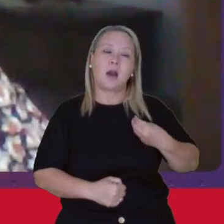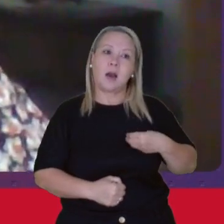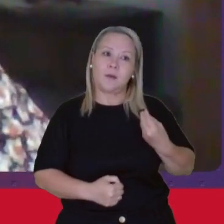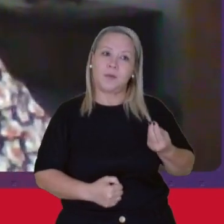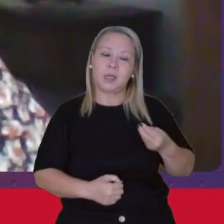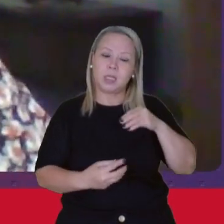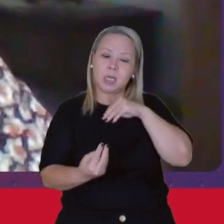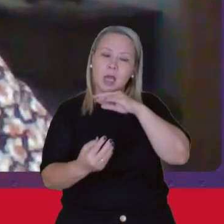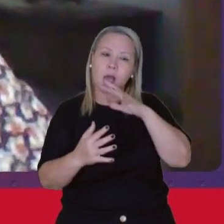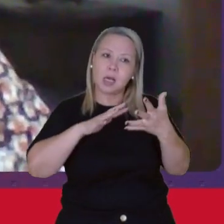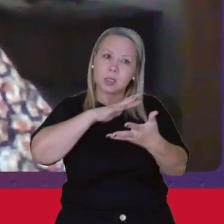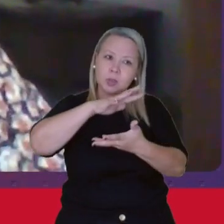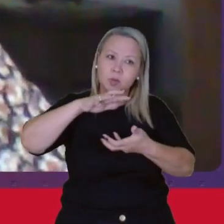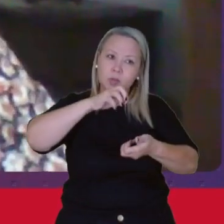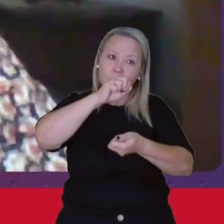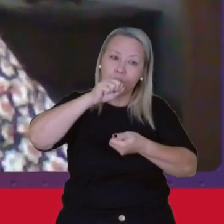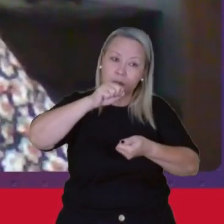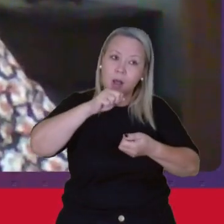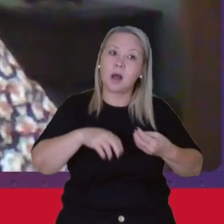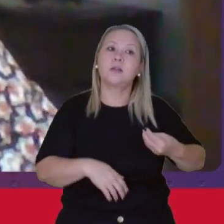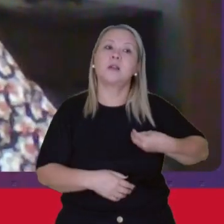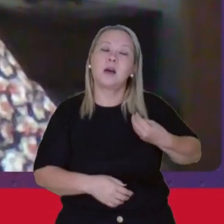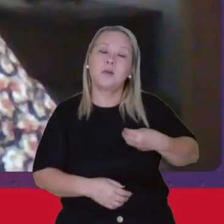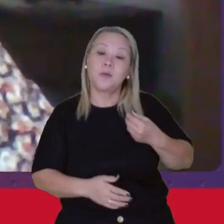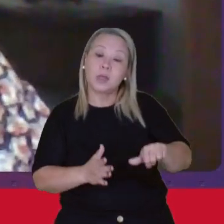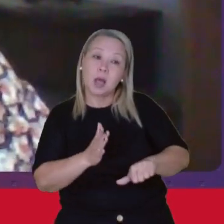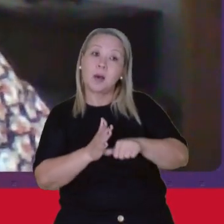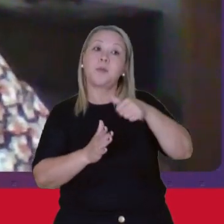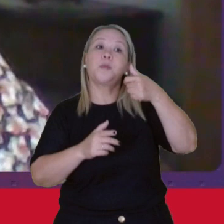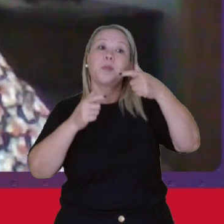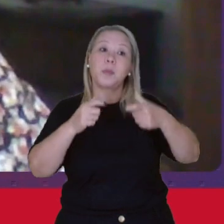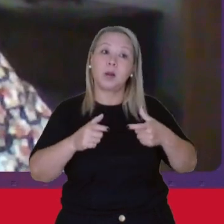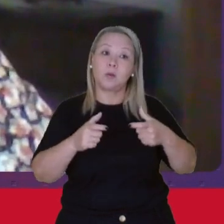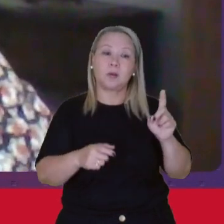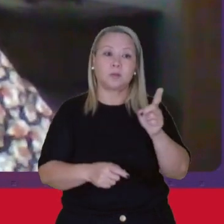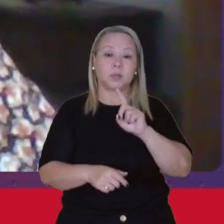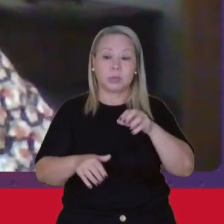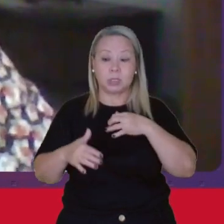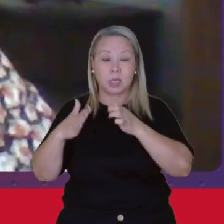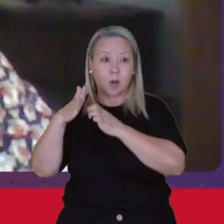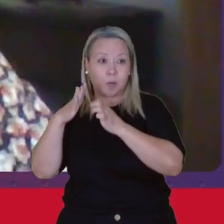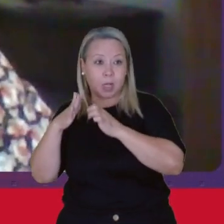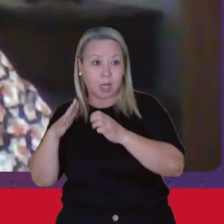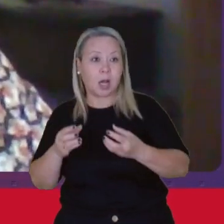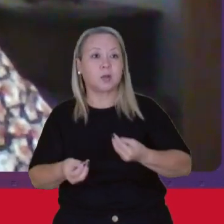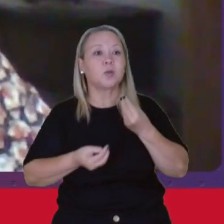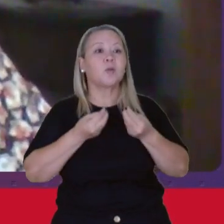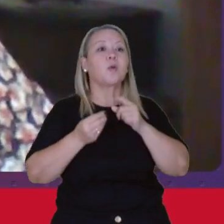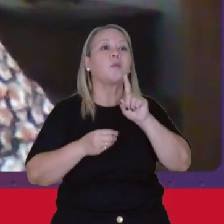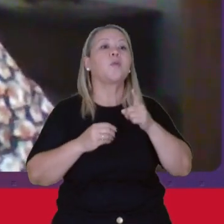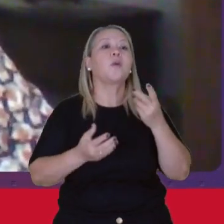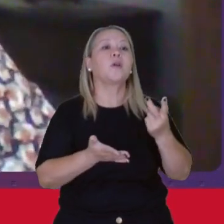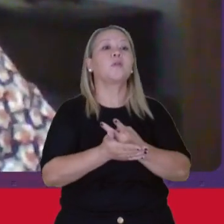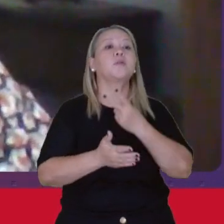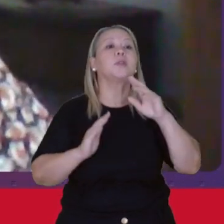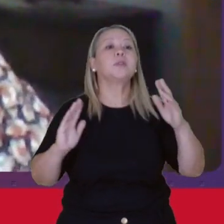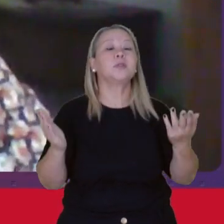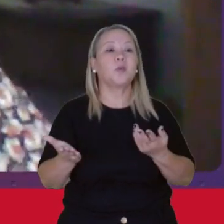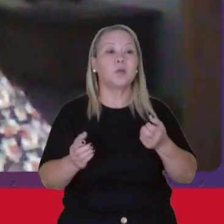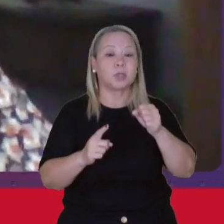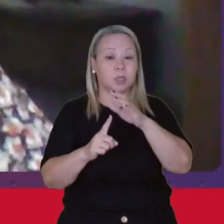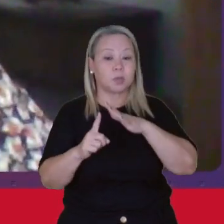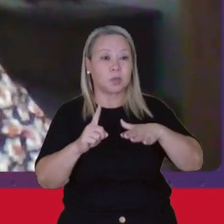sustentabilidade Da vida Em primeiro lugar E não o mercado Como é o que acontece Hoje Nas